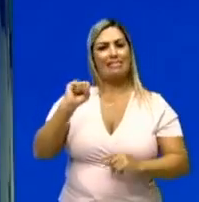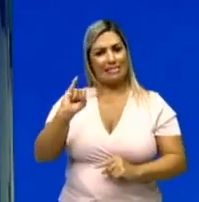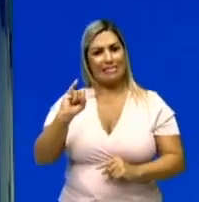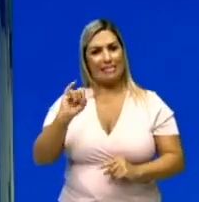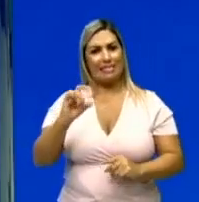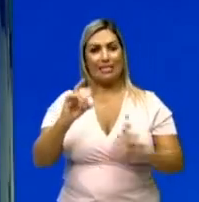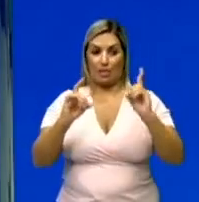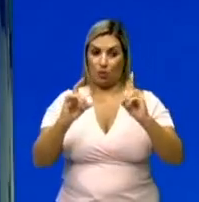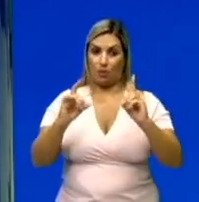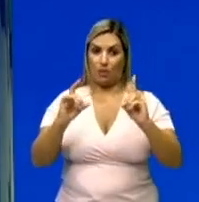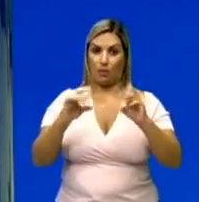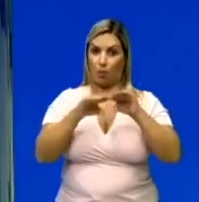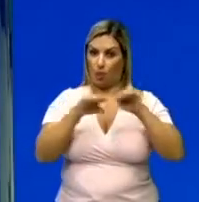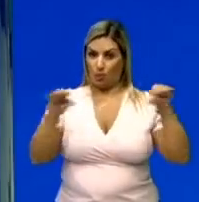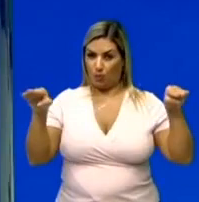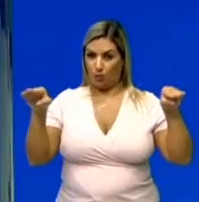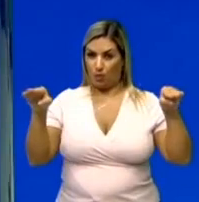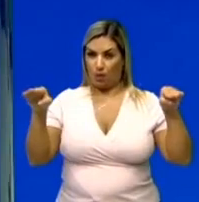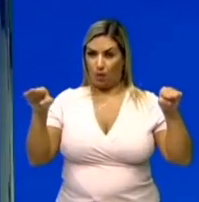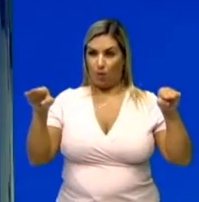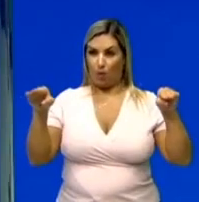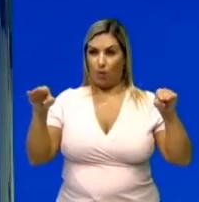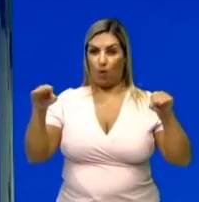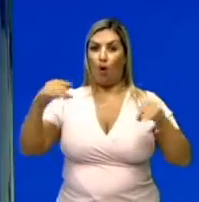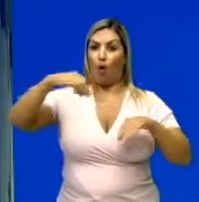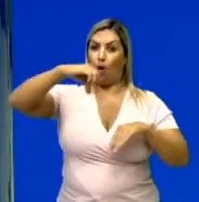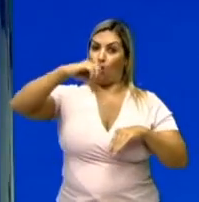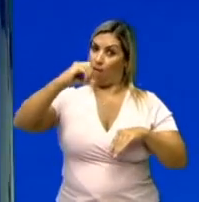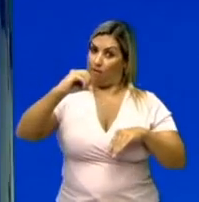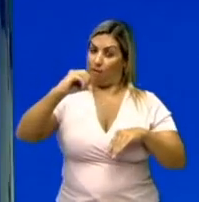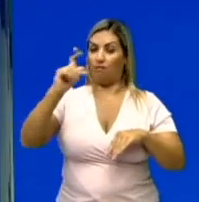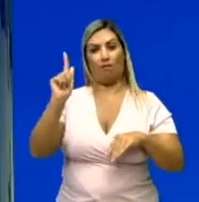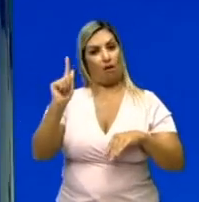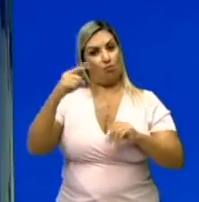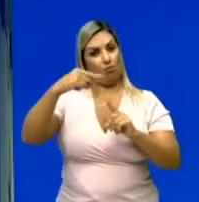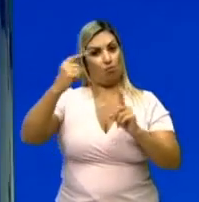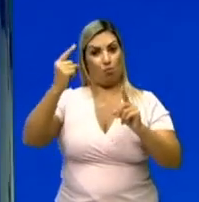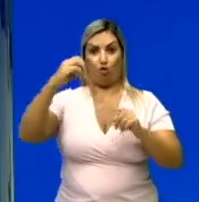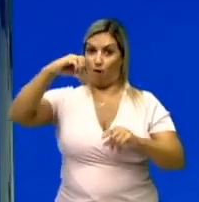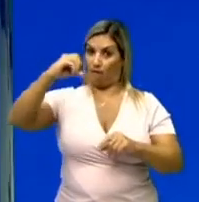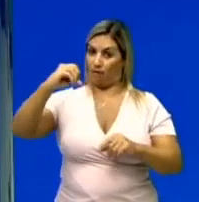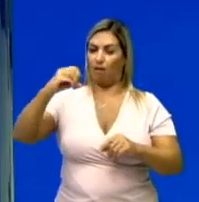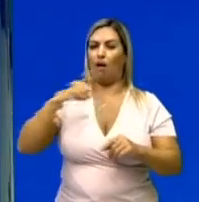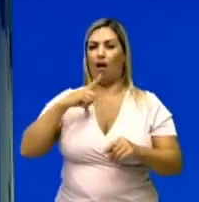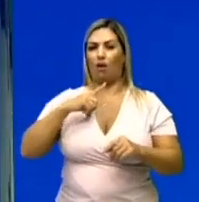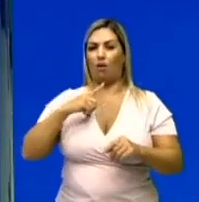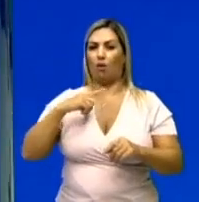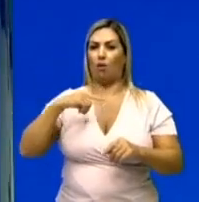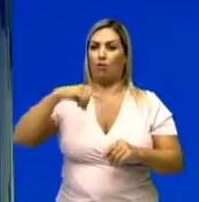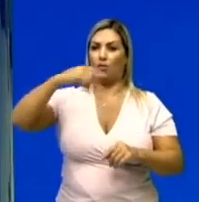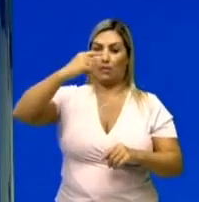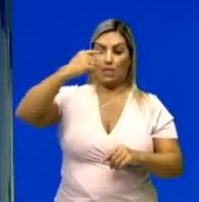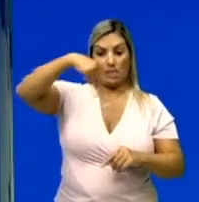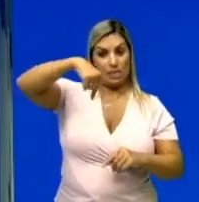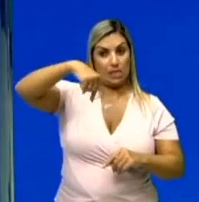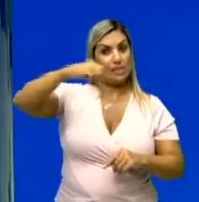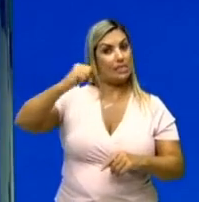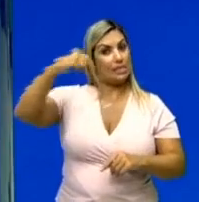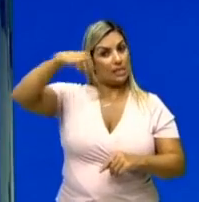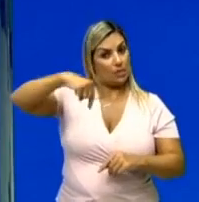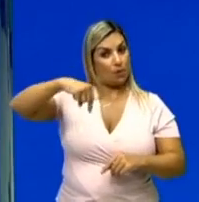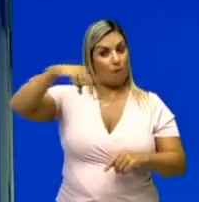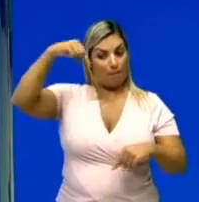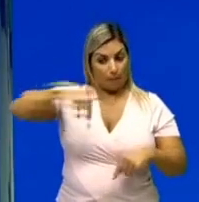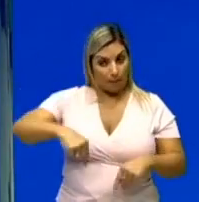o deslocamento na horizontal, era que ângulo aqui? 90 graus. Podia diminuir para 45 e descer. Se fosse